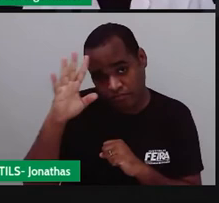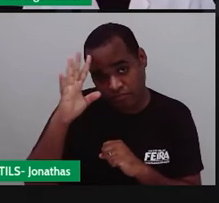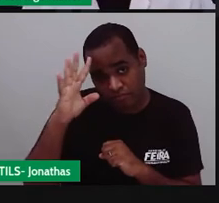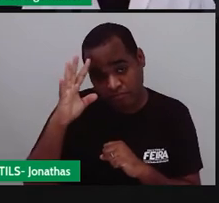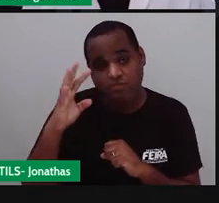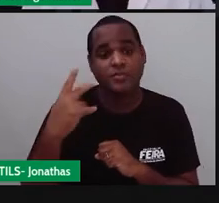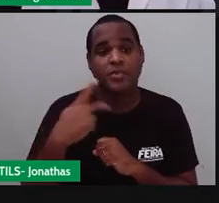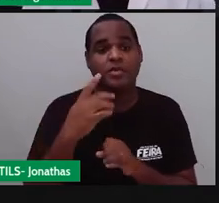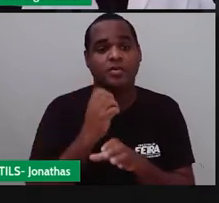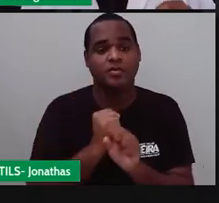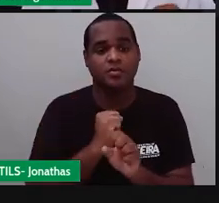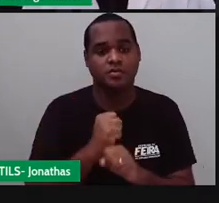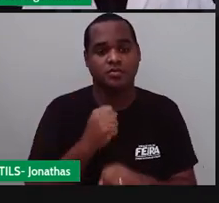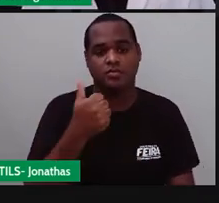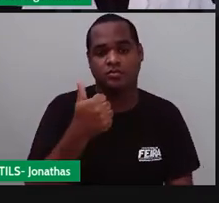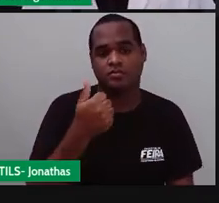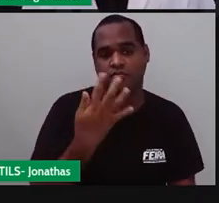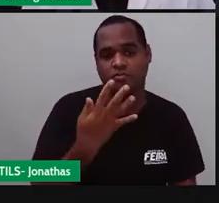calculadora